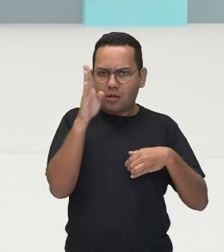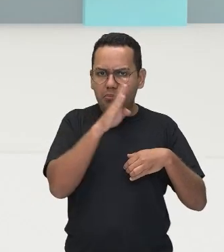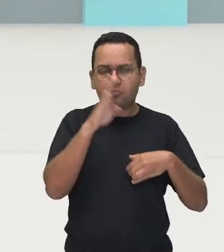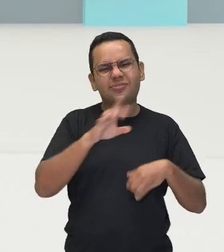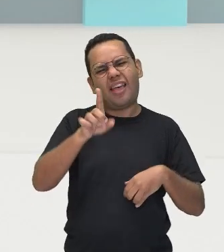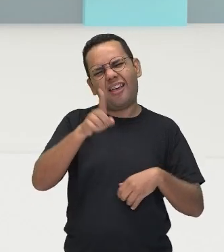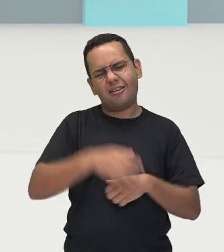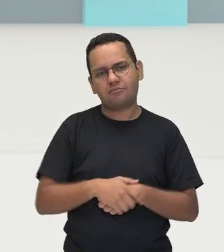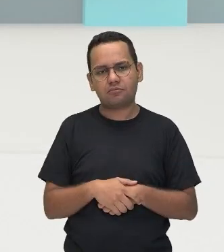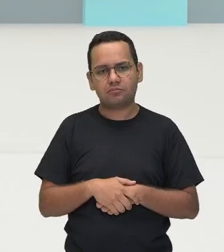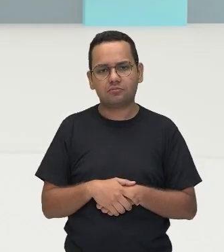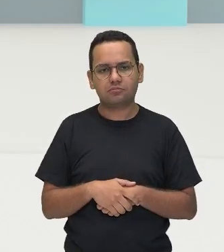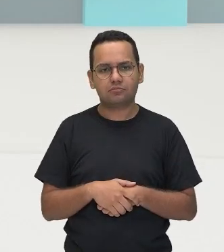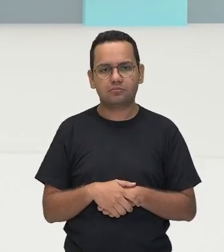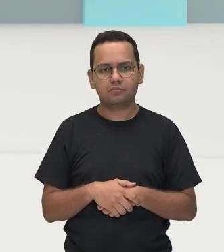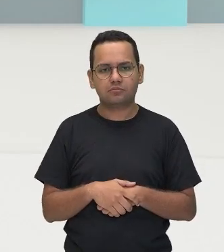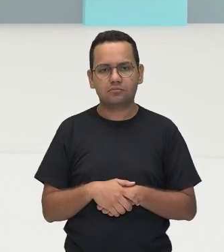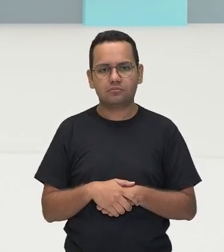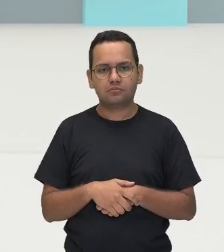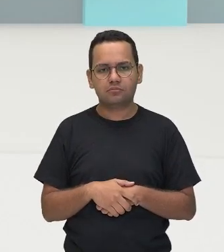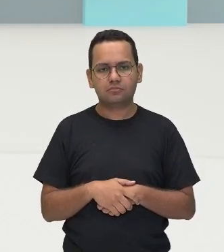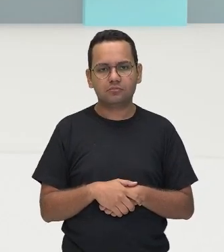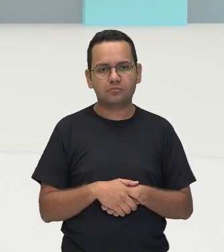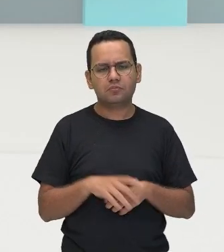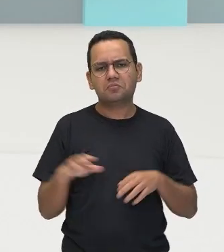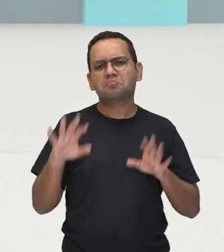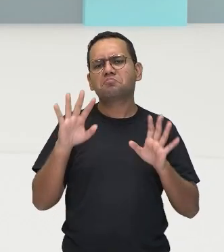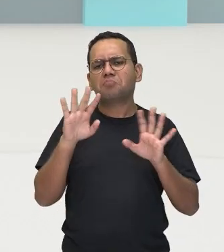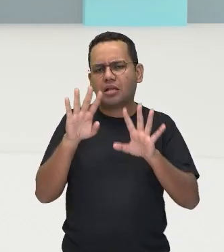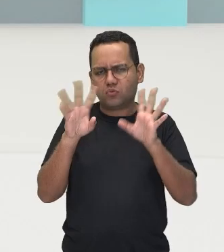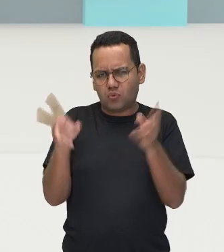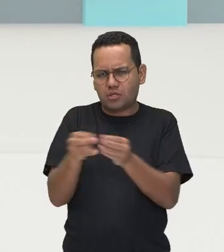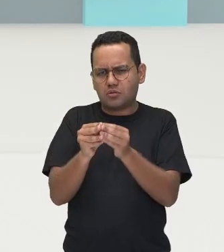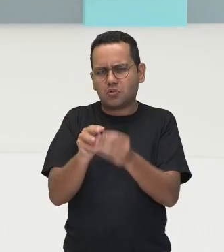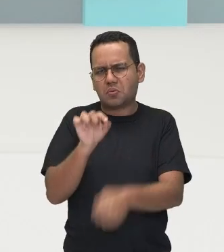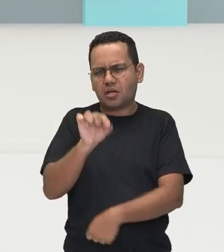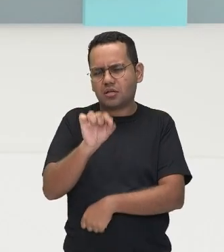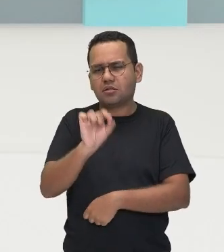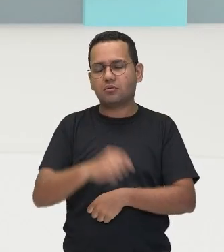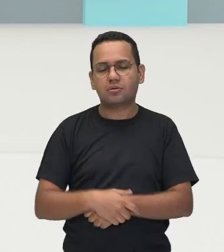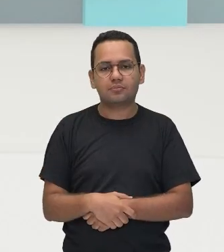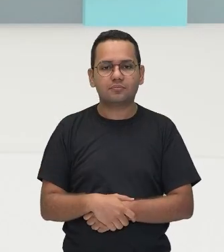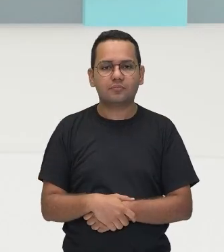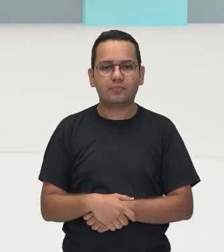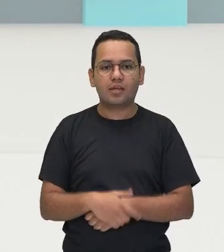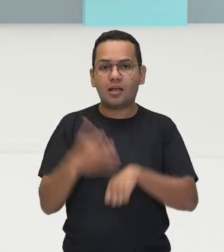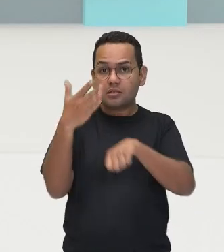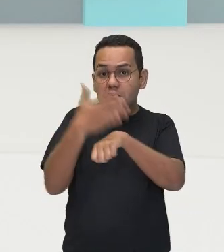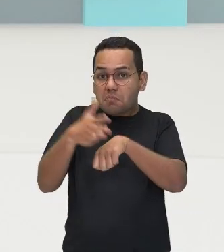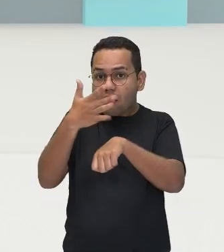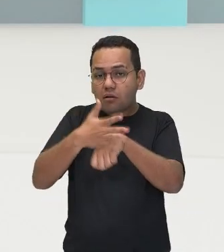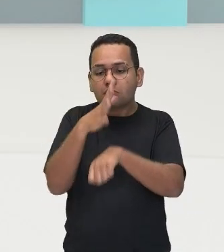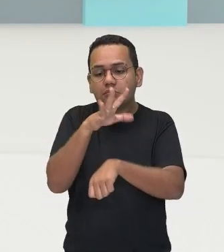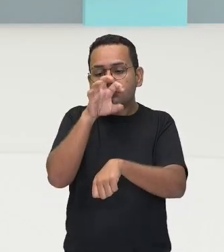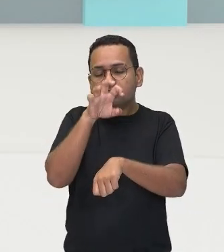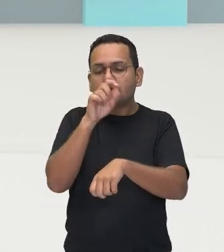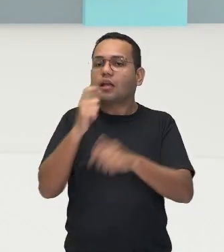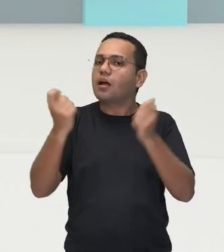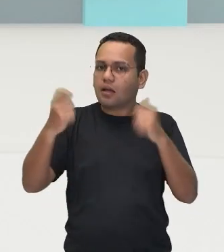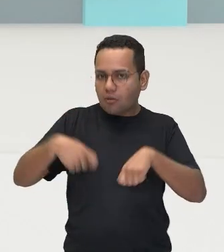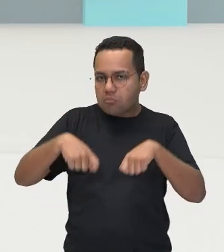levar sangue em todo o corpo. Em outras palavras, o exercício aeróbico aumenta a capacidade cardíaca ao mesmo tempo que